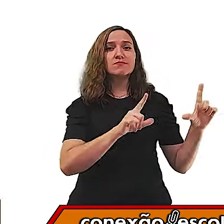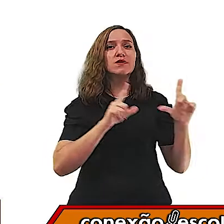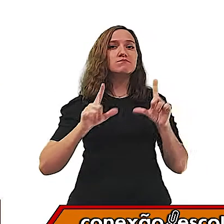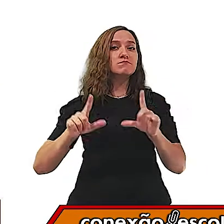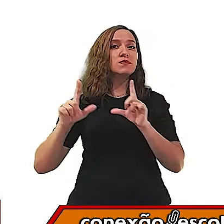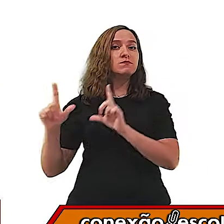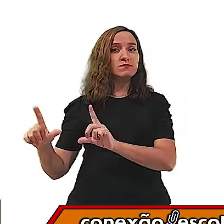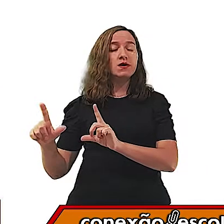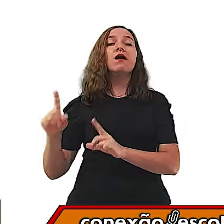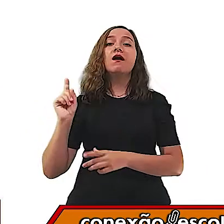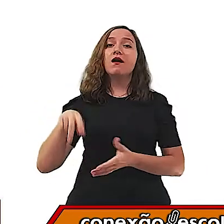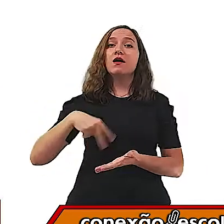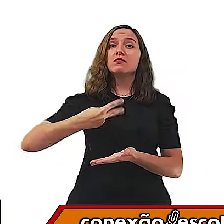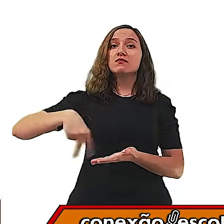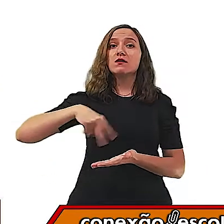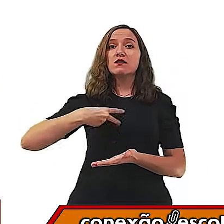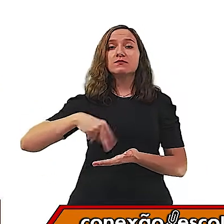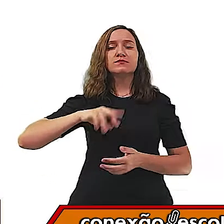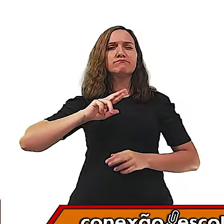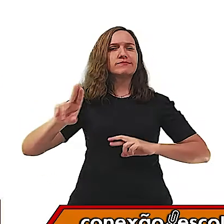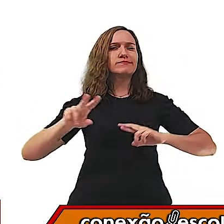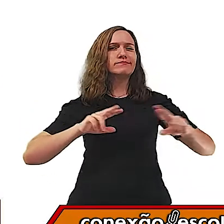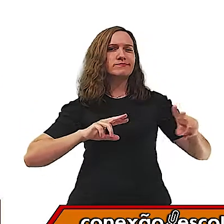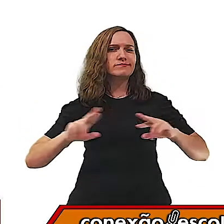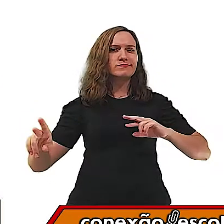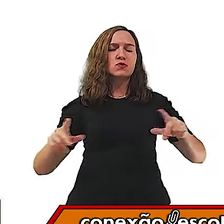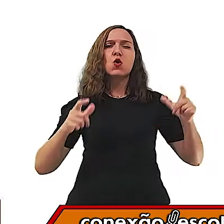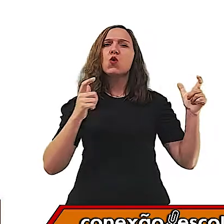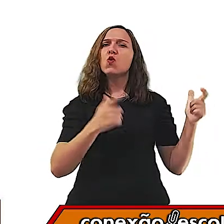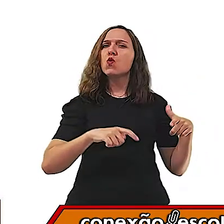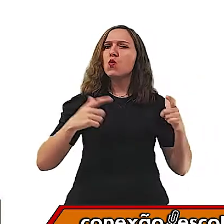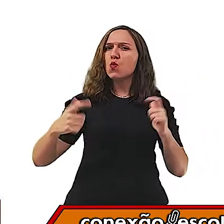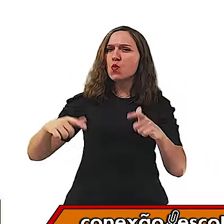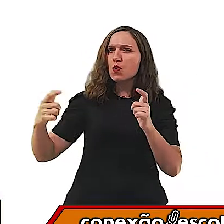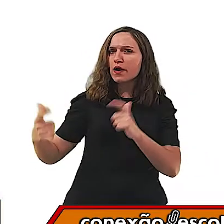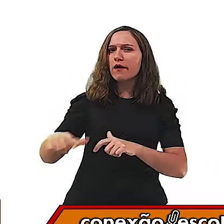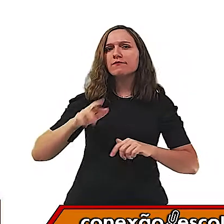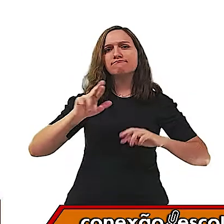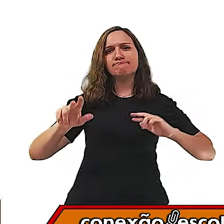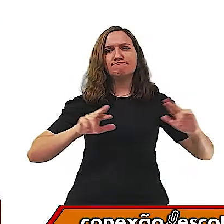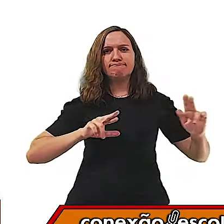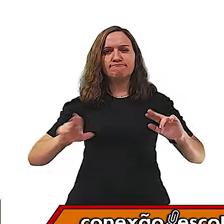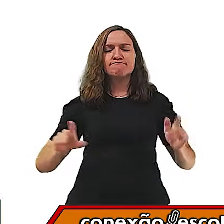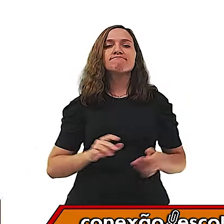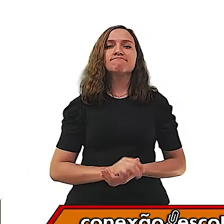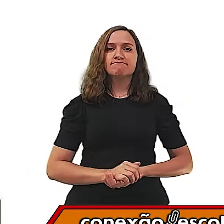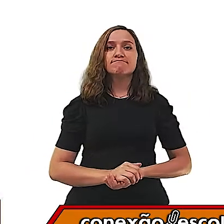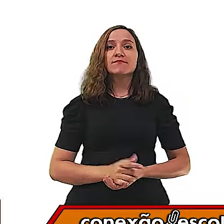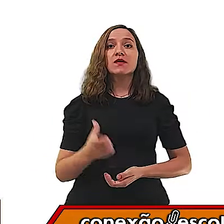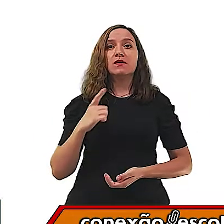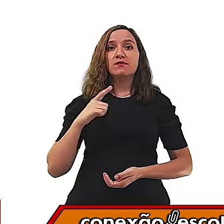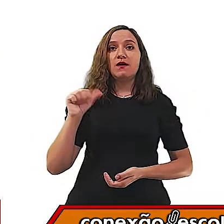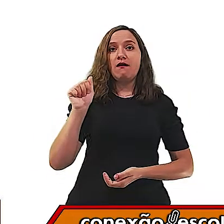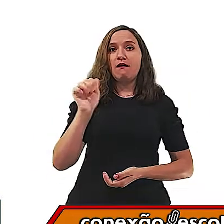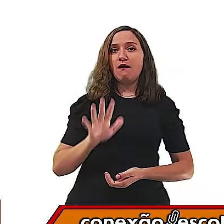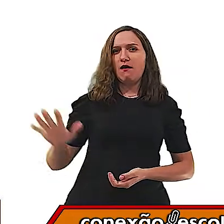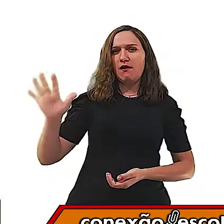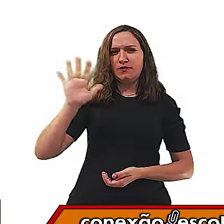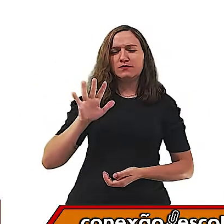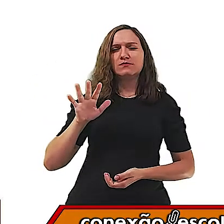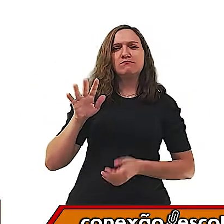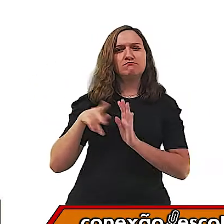diversos tipos de dança em lugares diferentes. Temos os orientais.